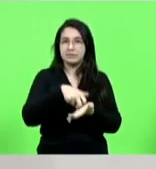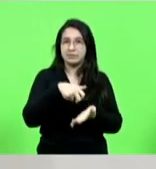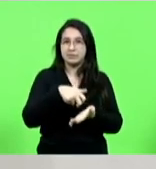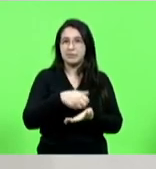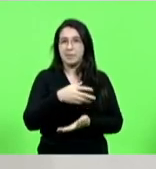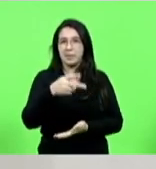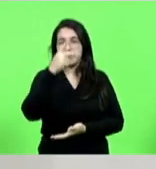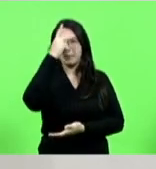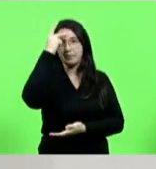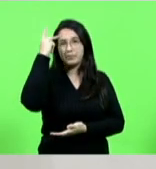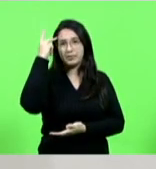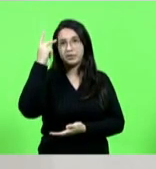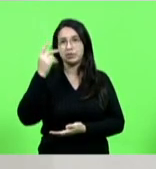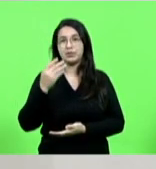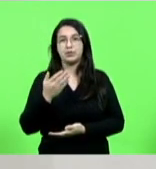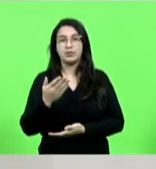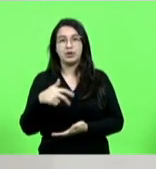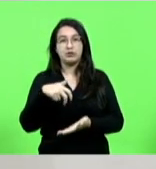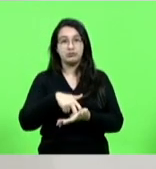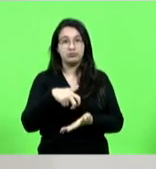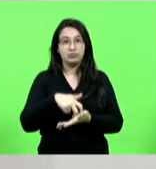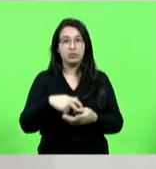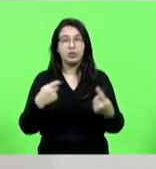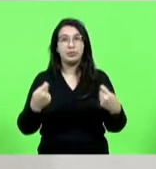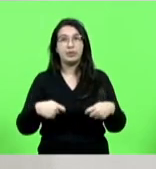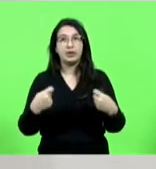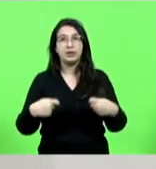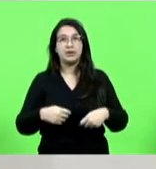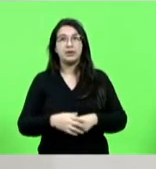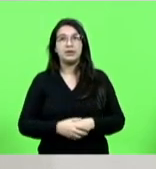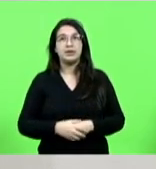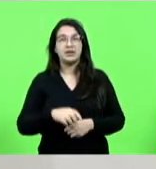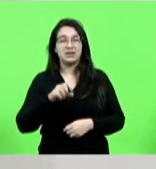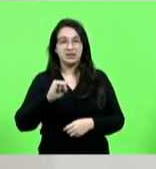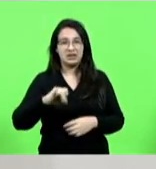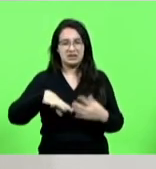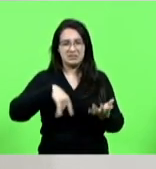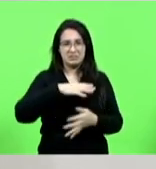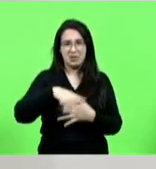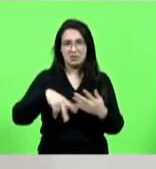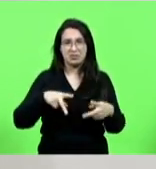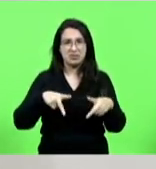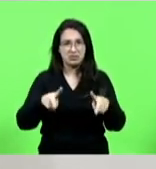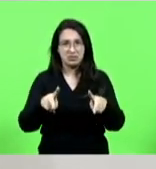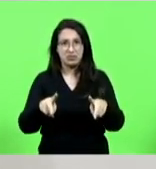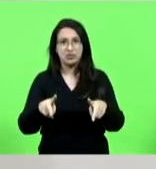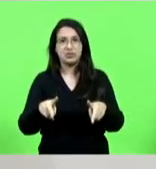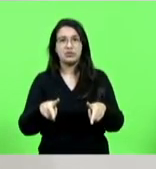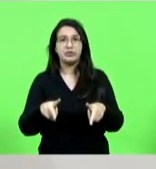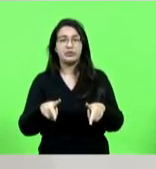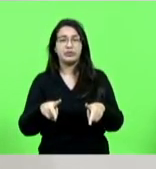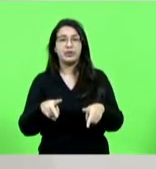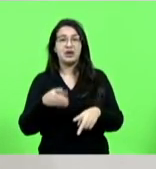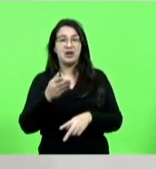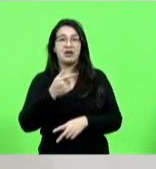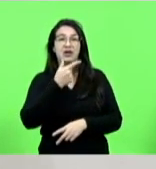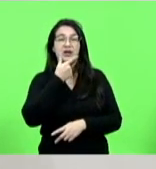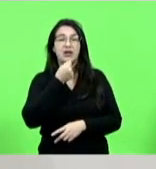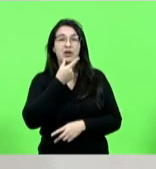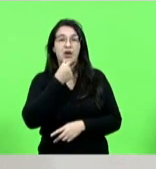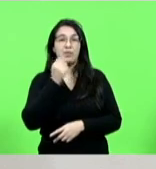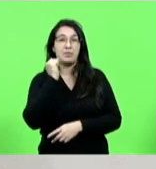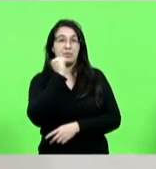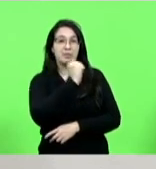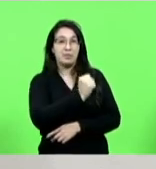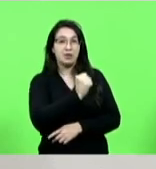impunidade é a fábrica do impostor eu faço lambança vou continuar fazendo igual esse rapaz que matou a menina ele